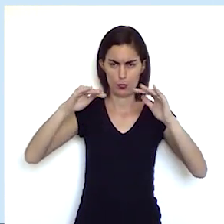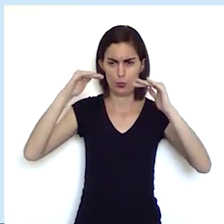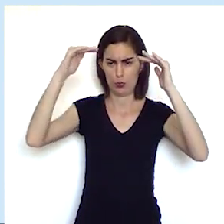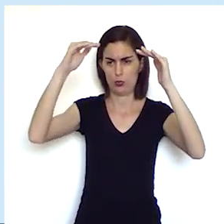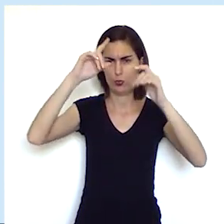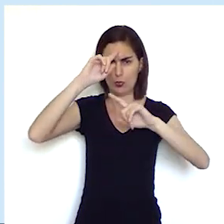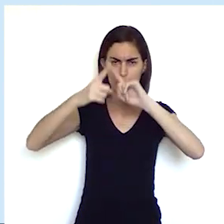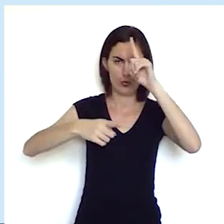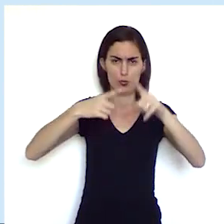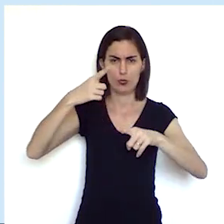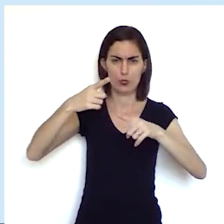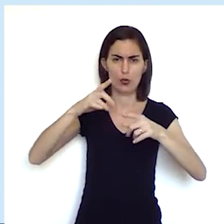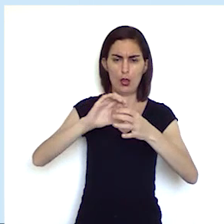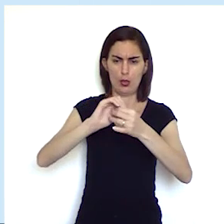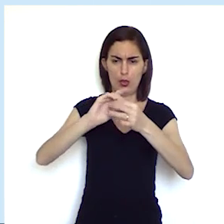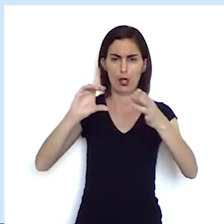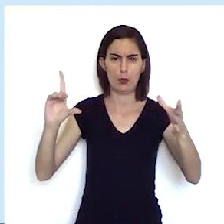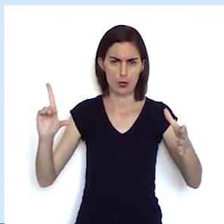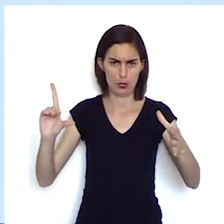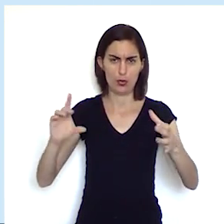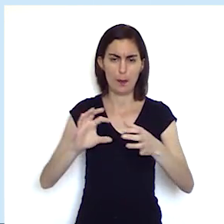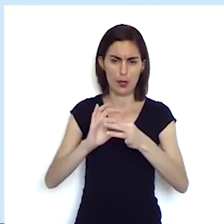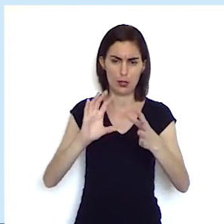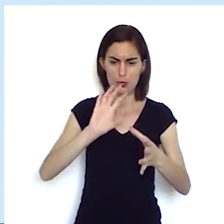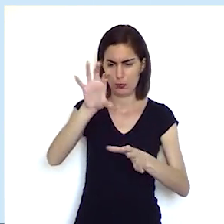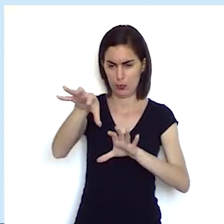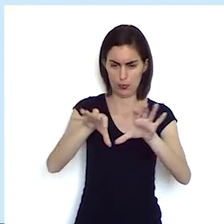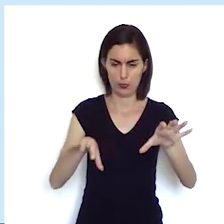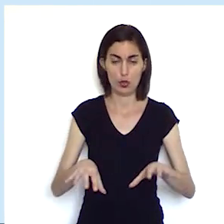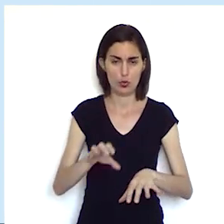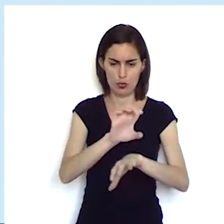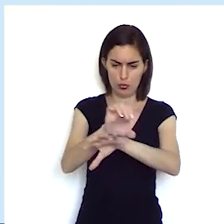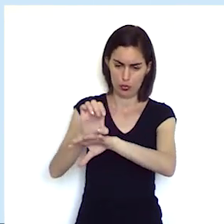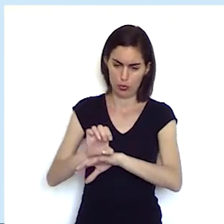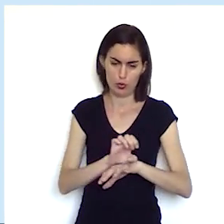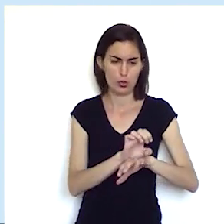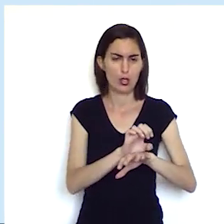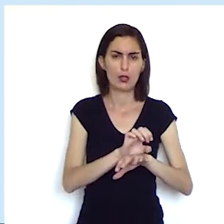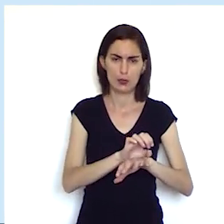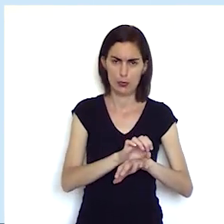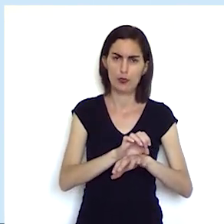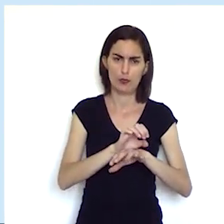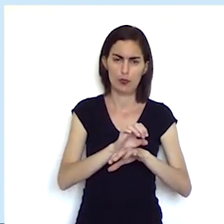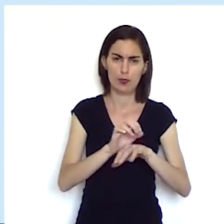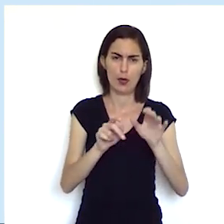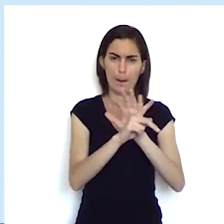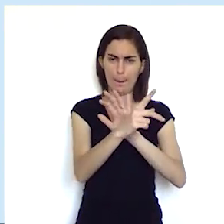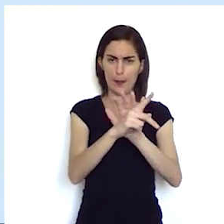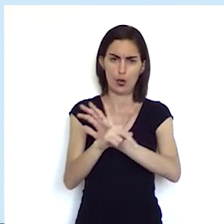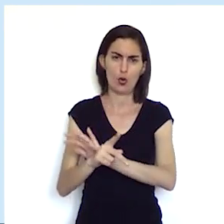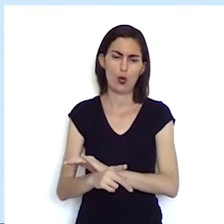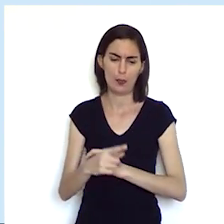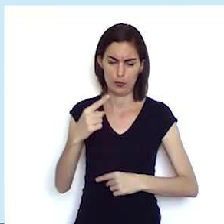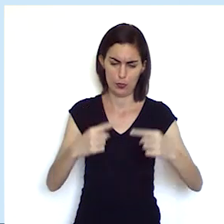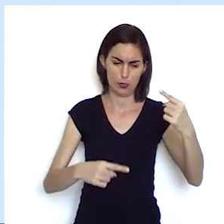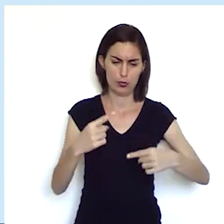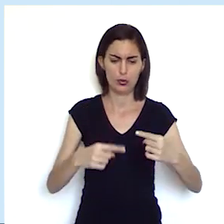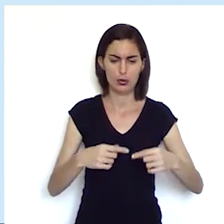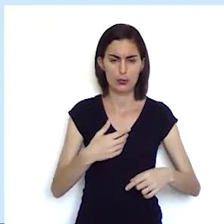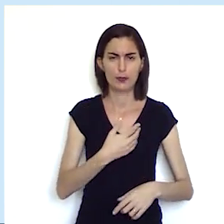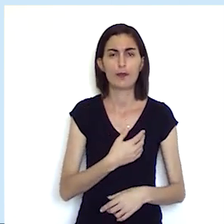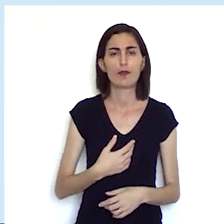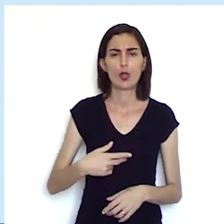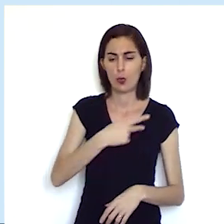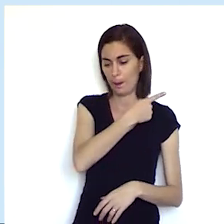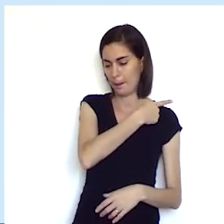democratização do poder ele fica mais descentralizado porque os Estados passam a ter pesos específicos na política e o